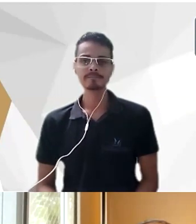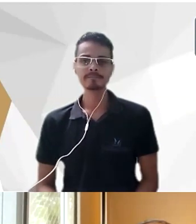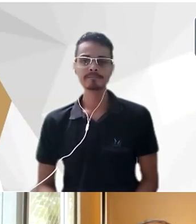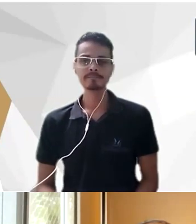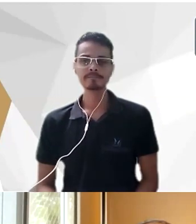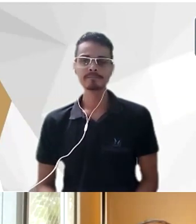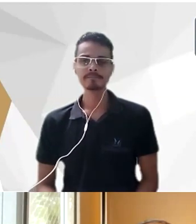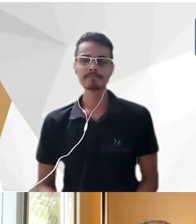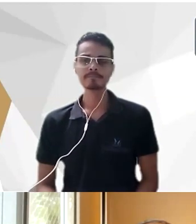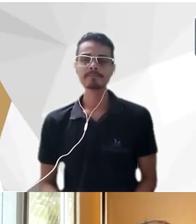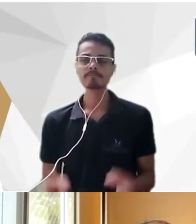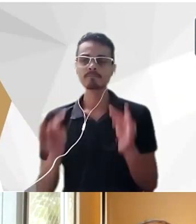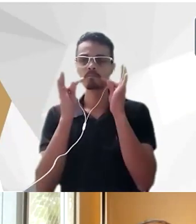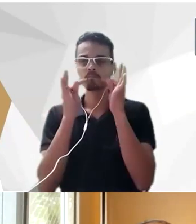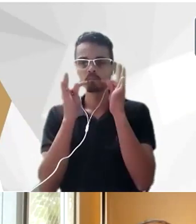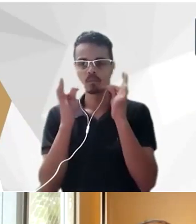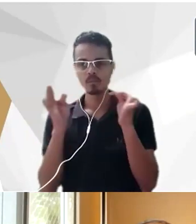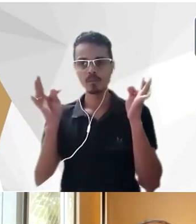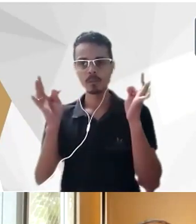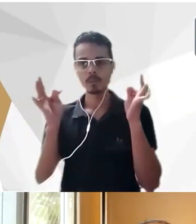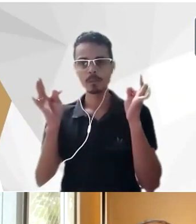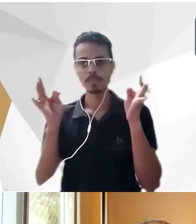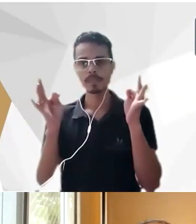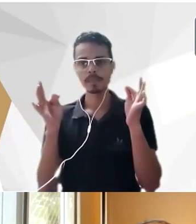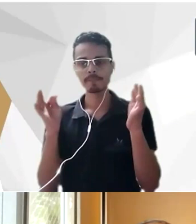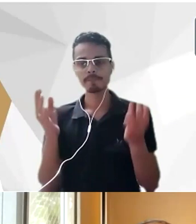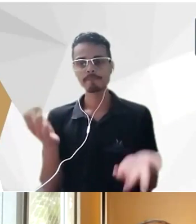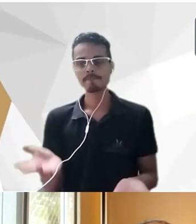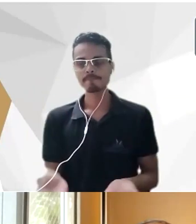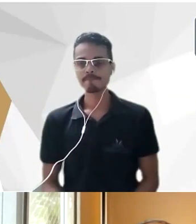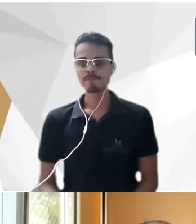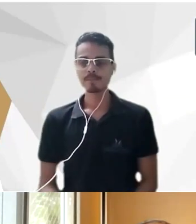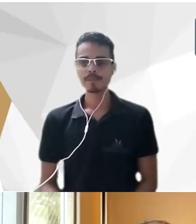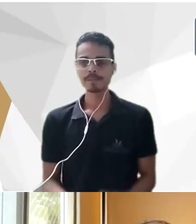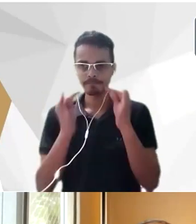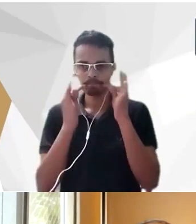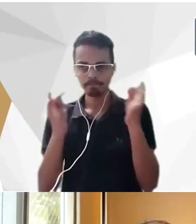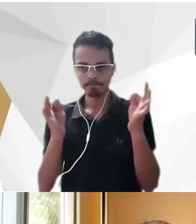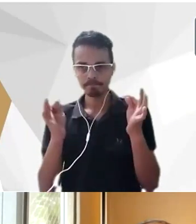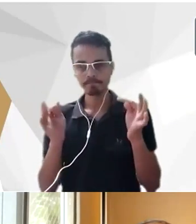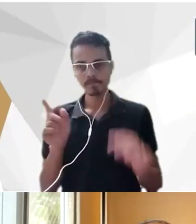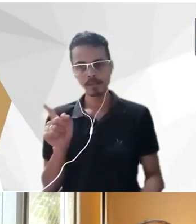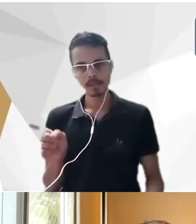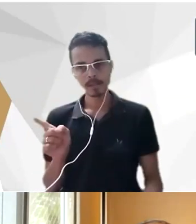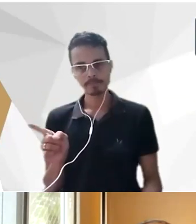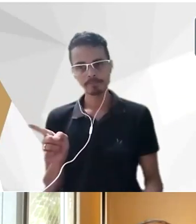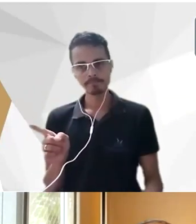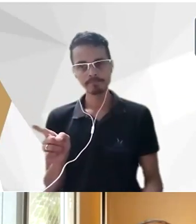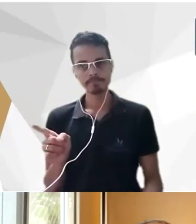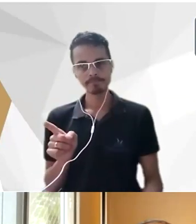Tobias ele ele vai fazer uma uma